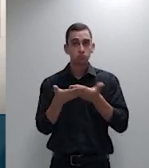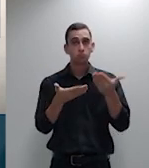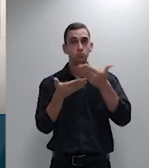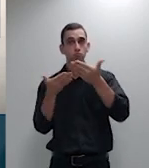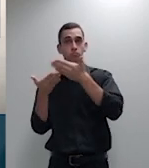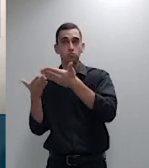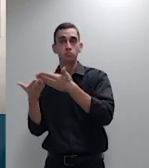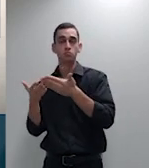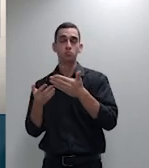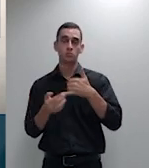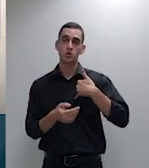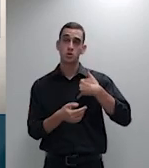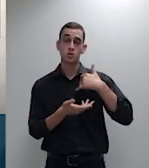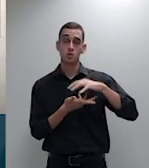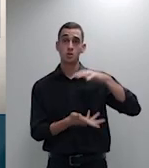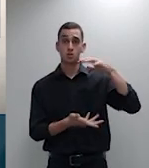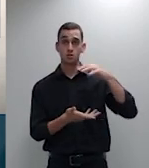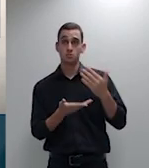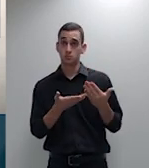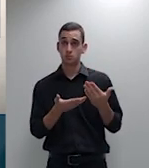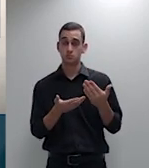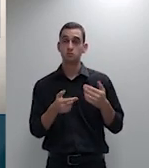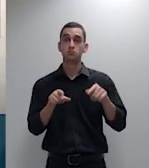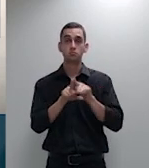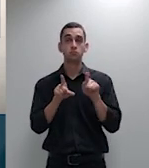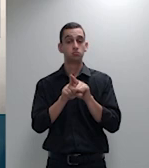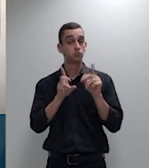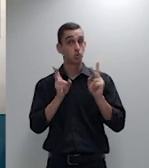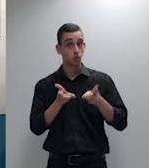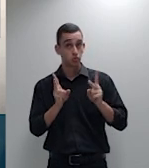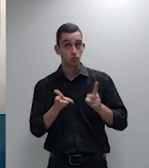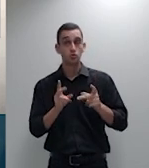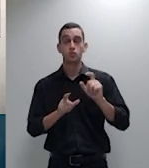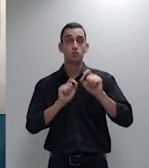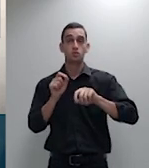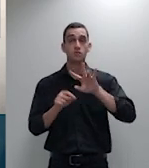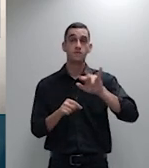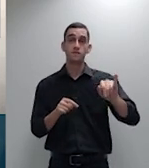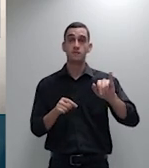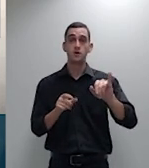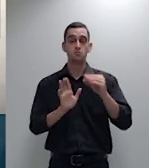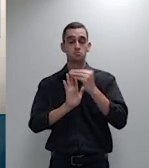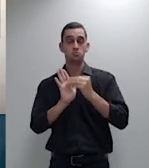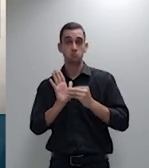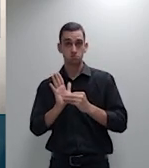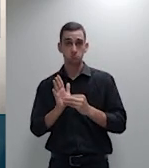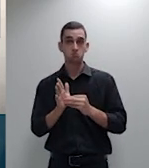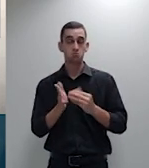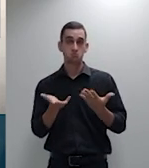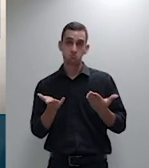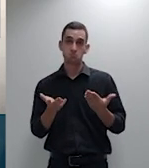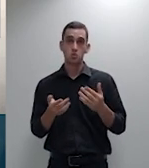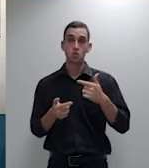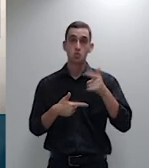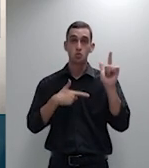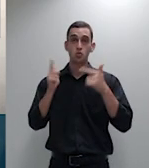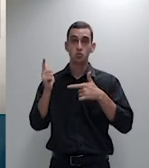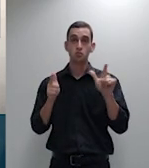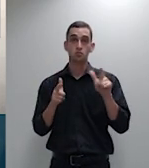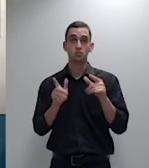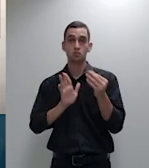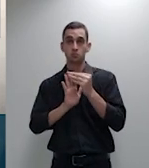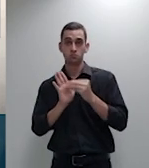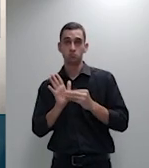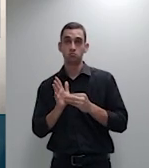aí segue estabelecendo que seria ou não seria abusivo dos contraprestações